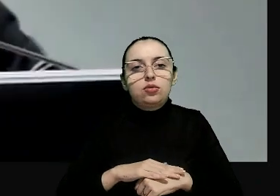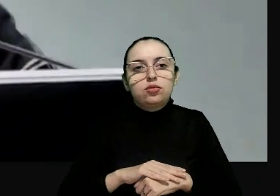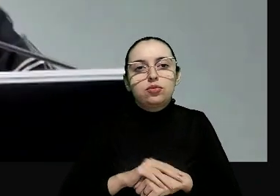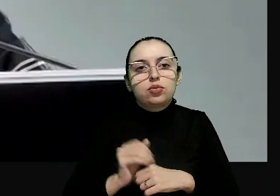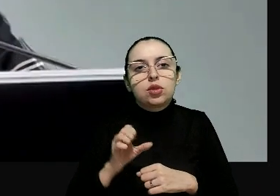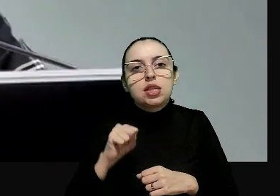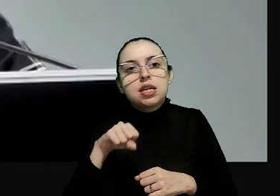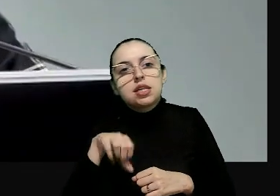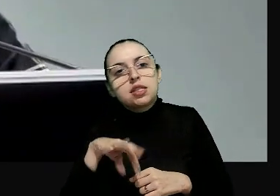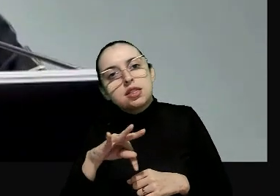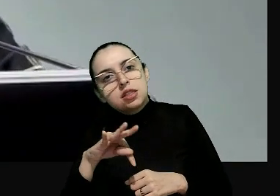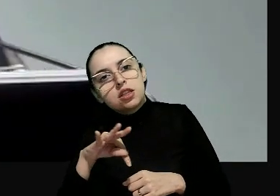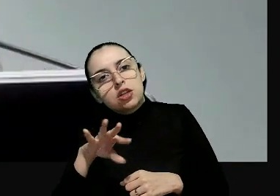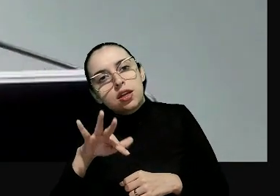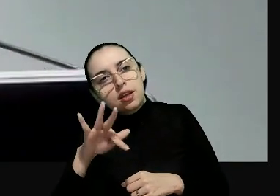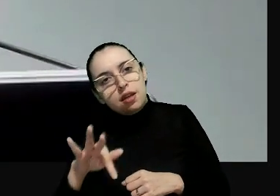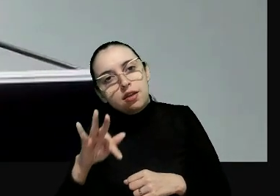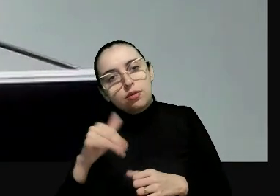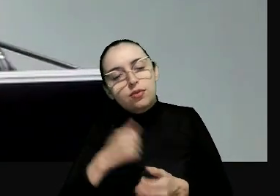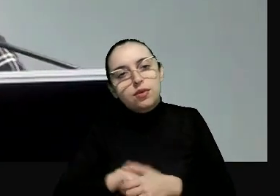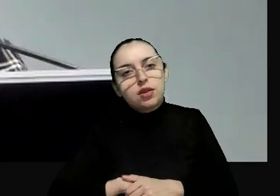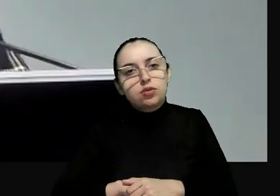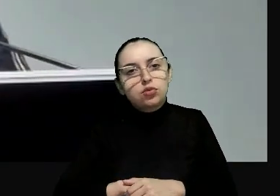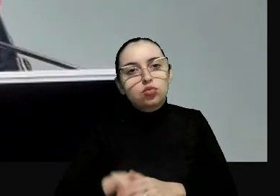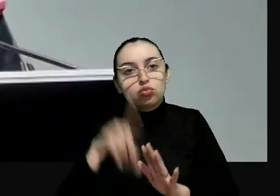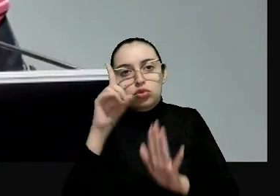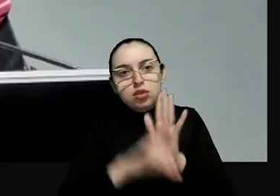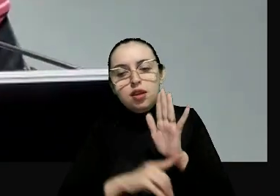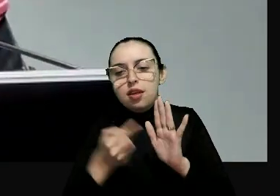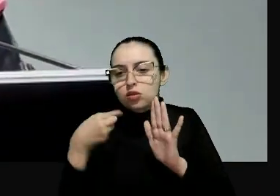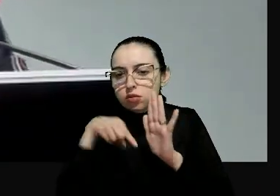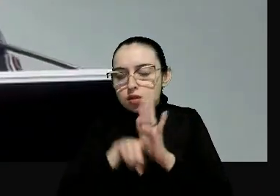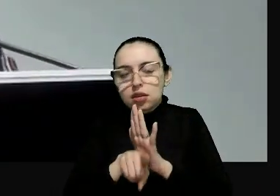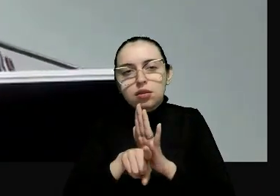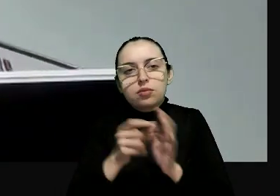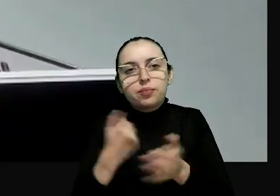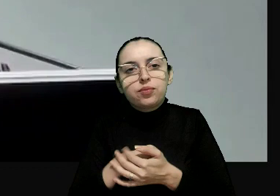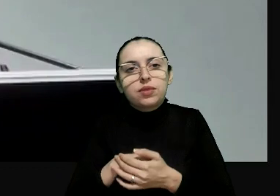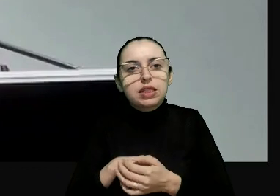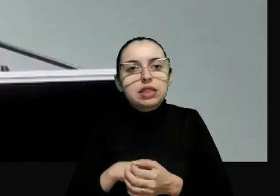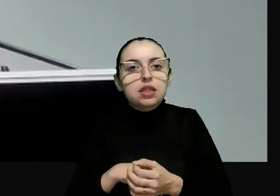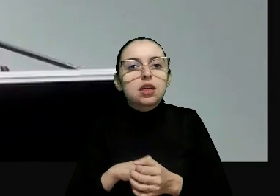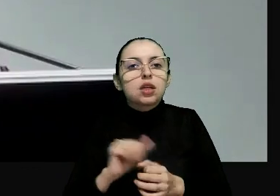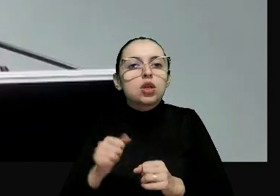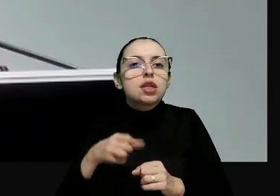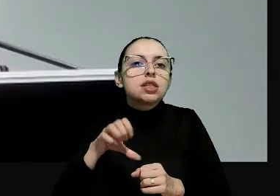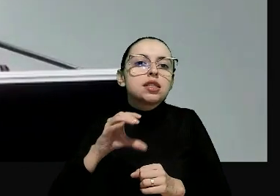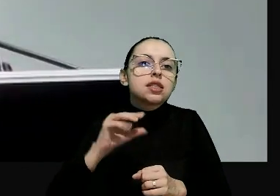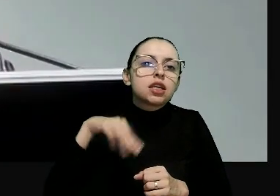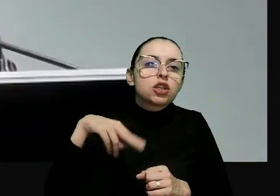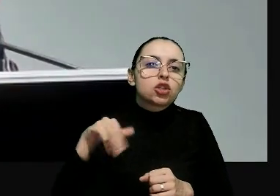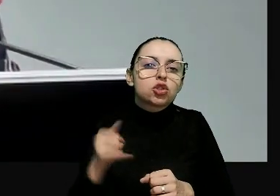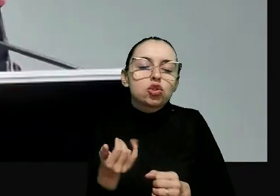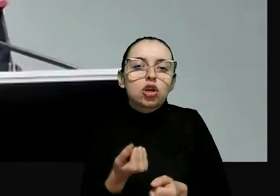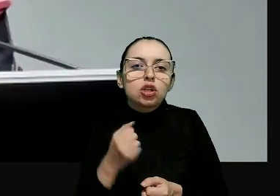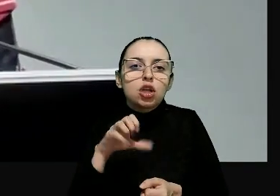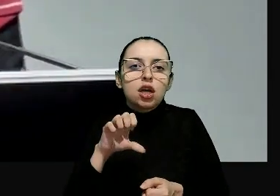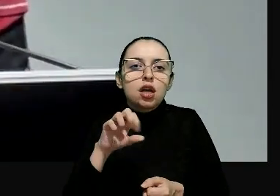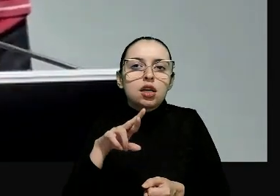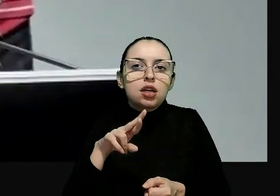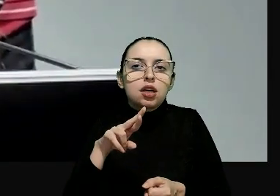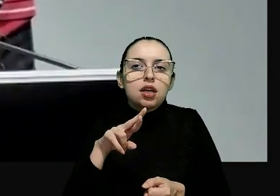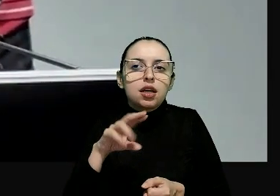do Supremo Tribunal Federal para fortalecer direitos nessa direção. Resolução do CNJ, de abril de 2013.